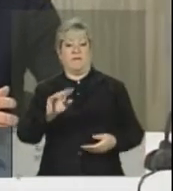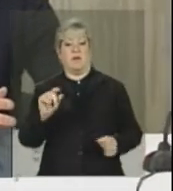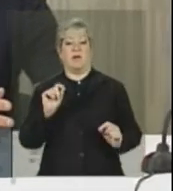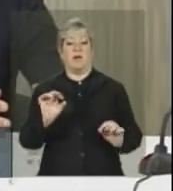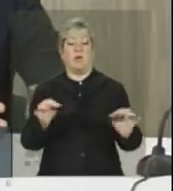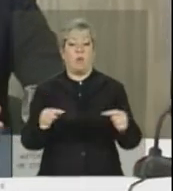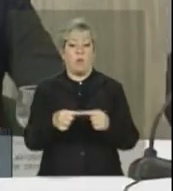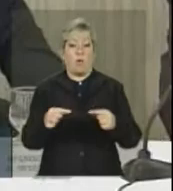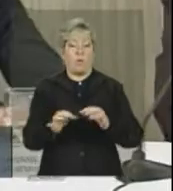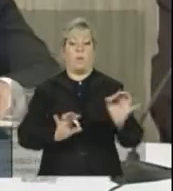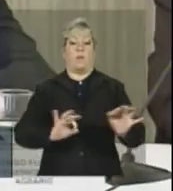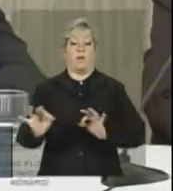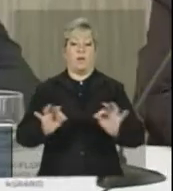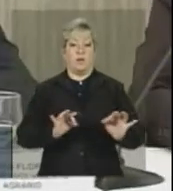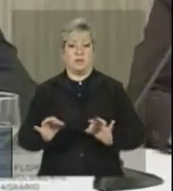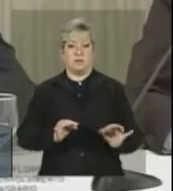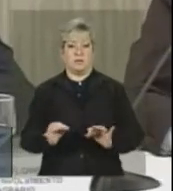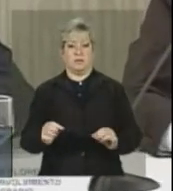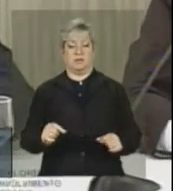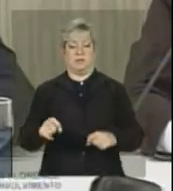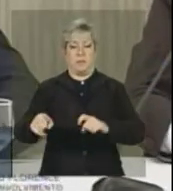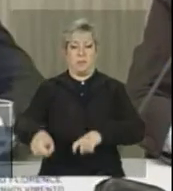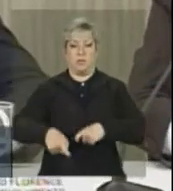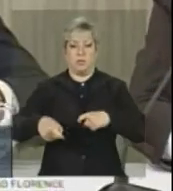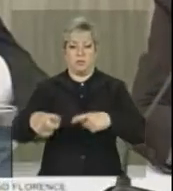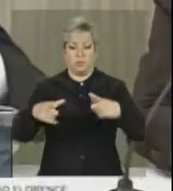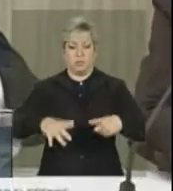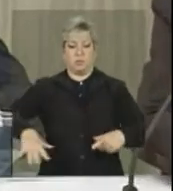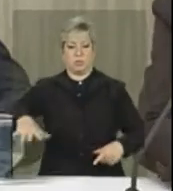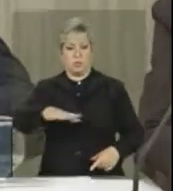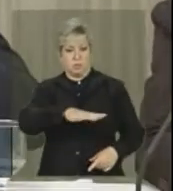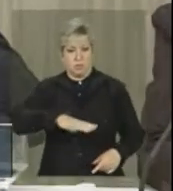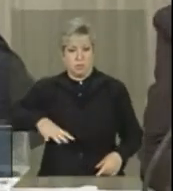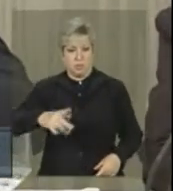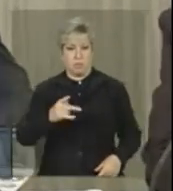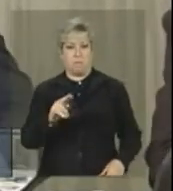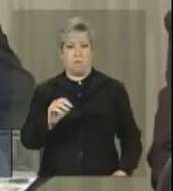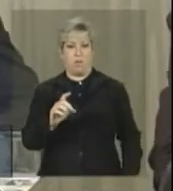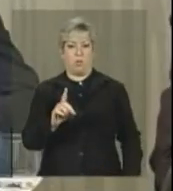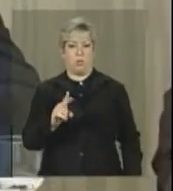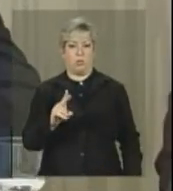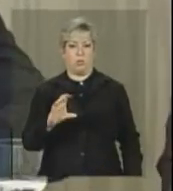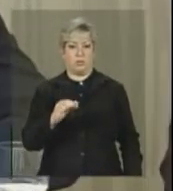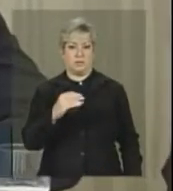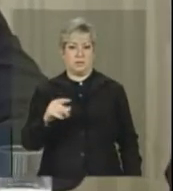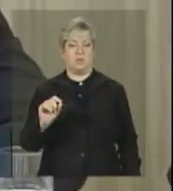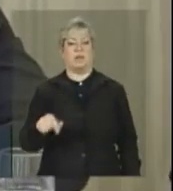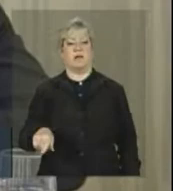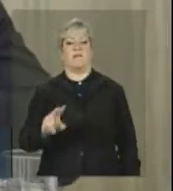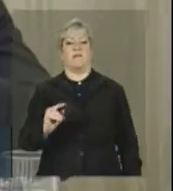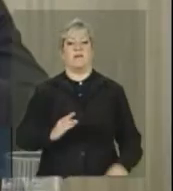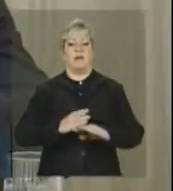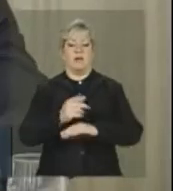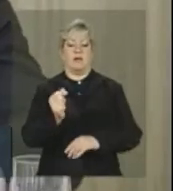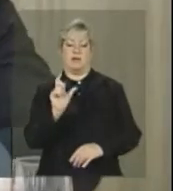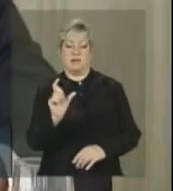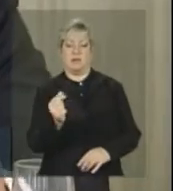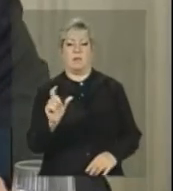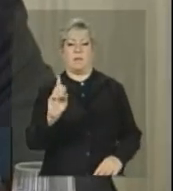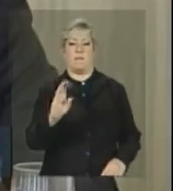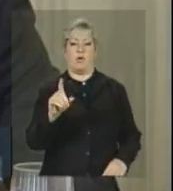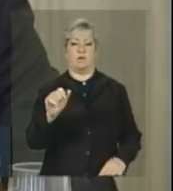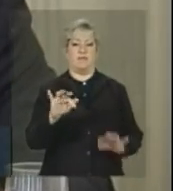projeto de estruturação produtiva da Unidade Produtiva Rural, ele é um fomento para ser aplicado à produção, vai no cartão do Bolsa Família,